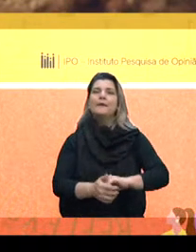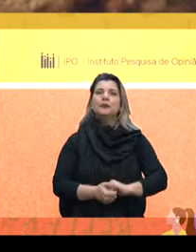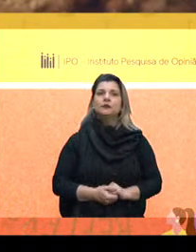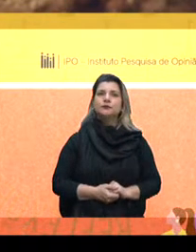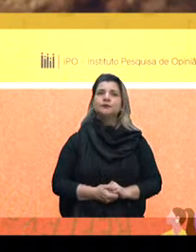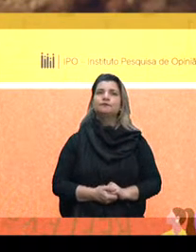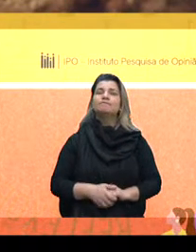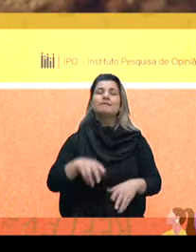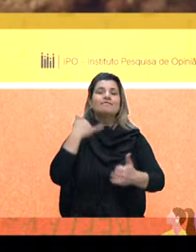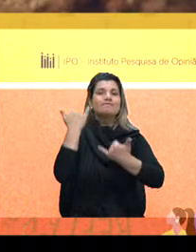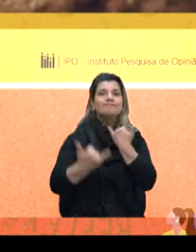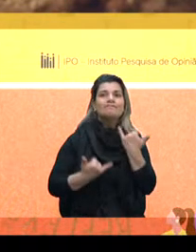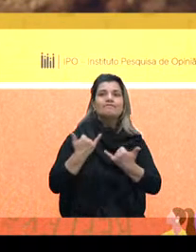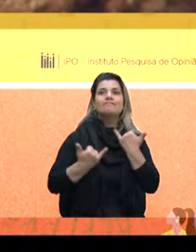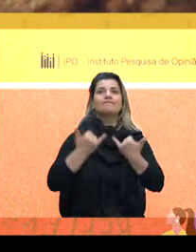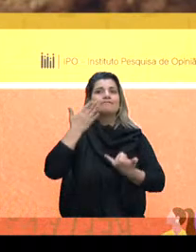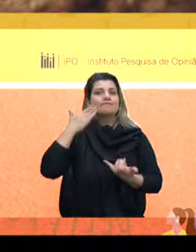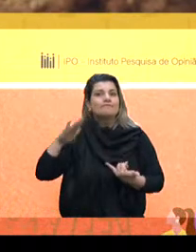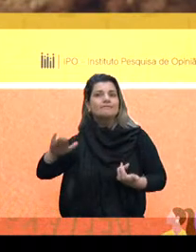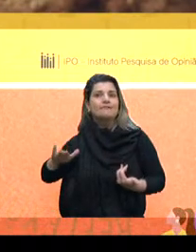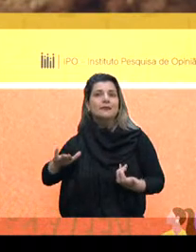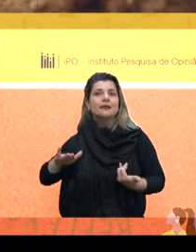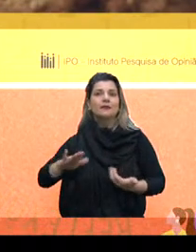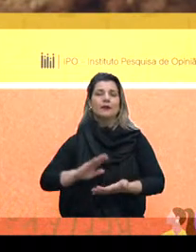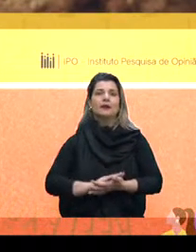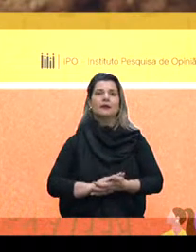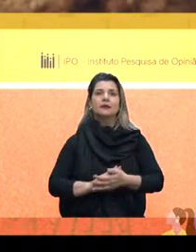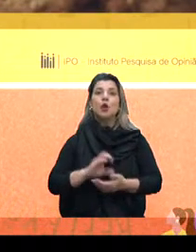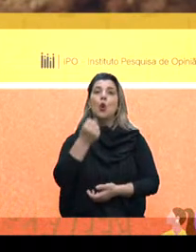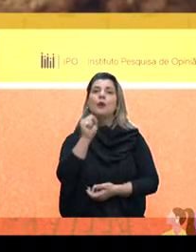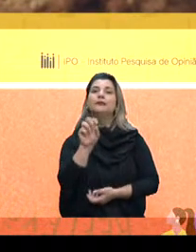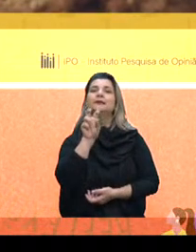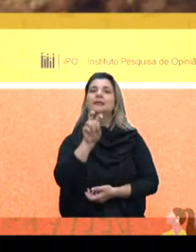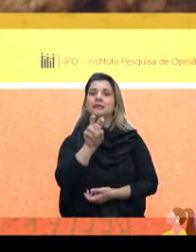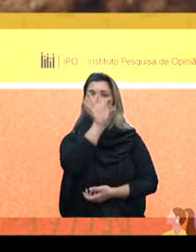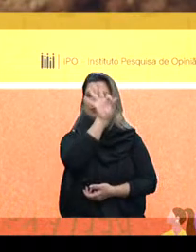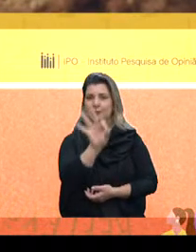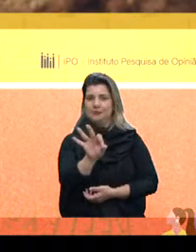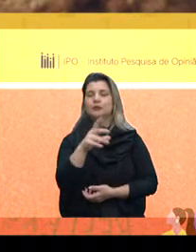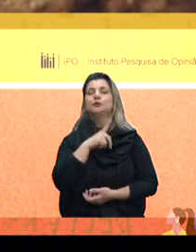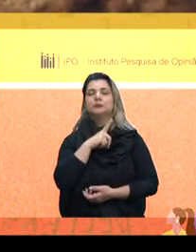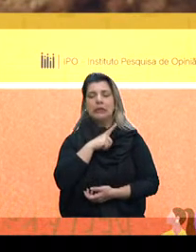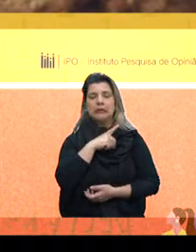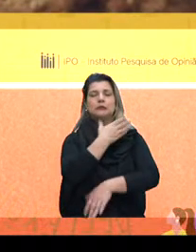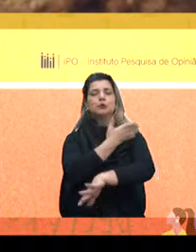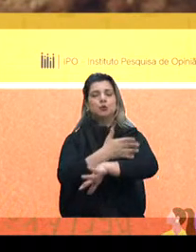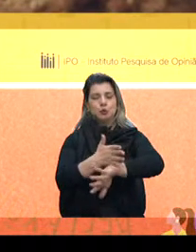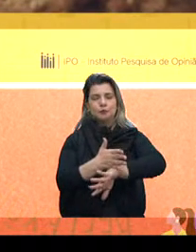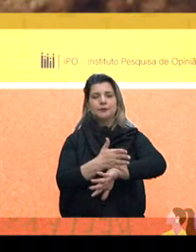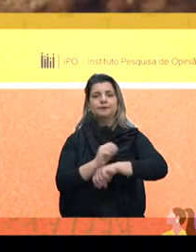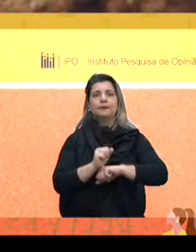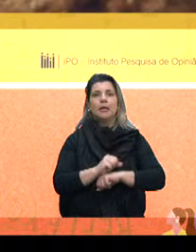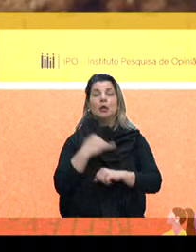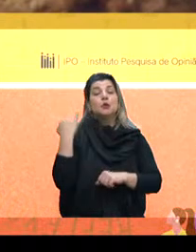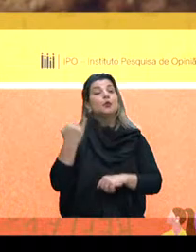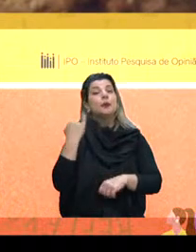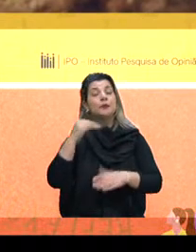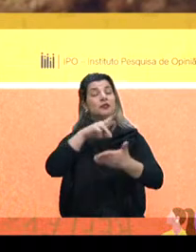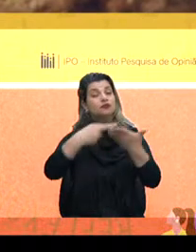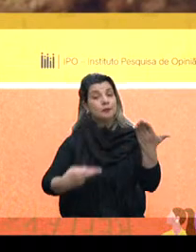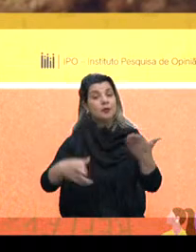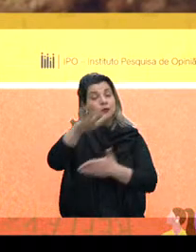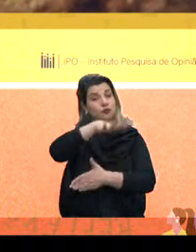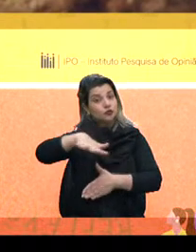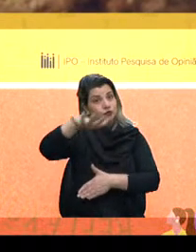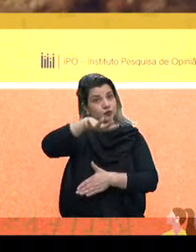de brincar com a criança de 0 a 6 anos. 85% têm esse hábito. E o importante, no relatório geral, que será